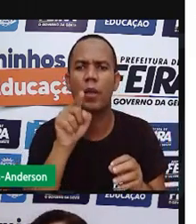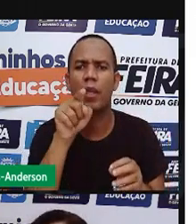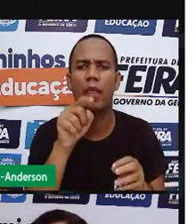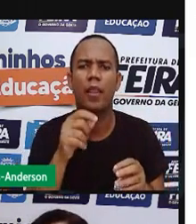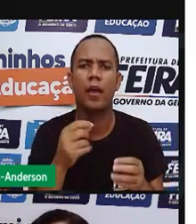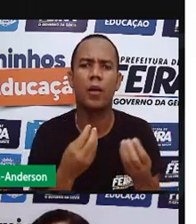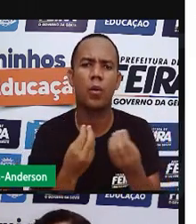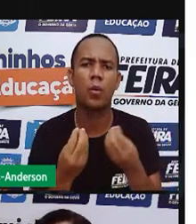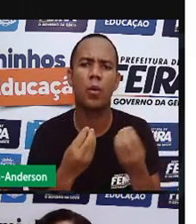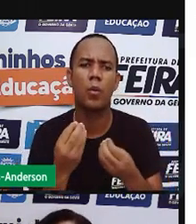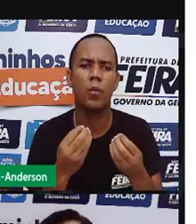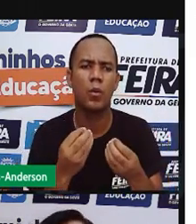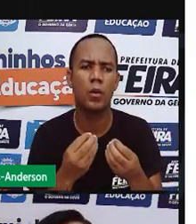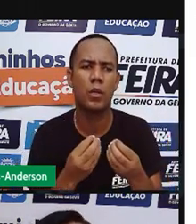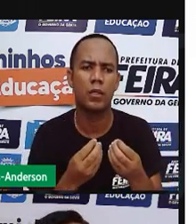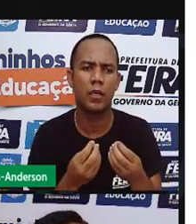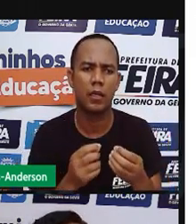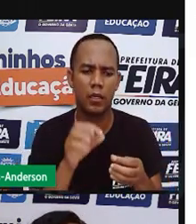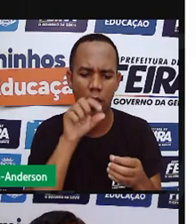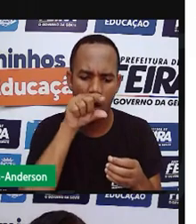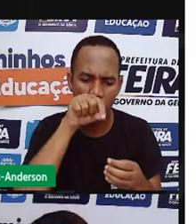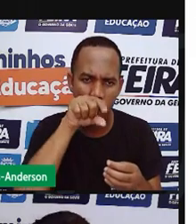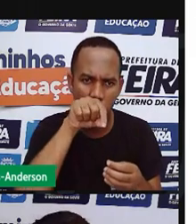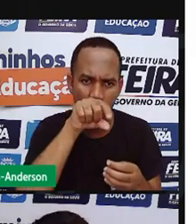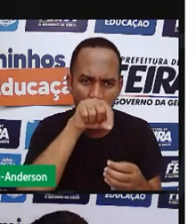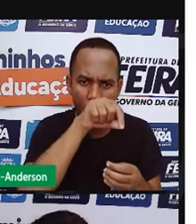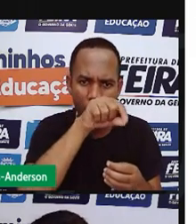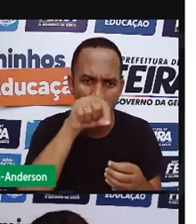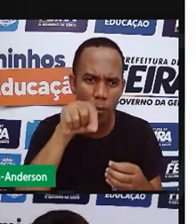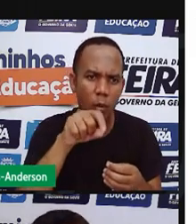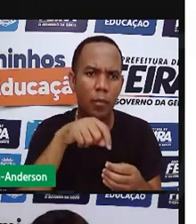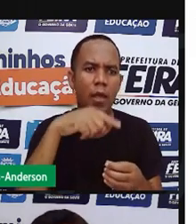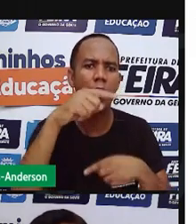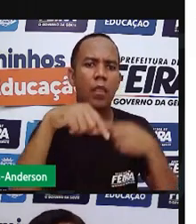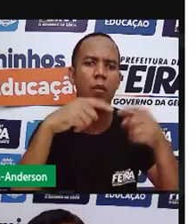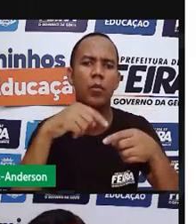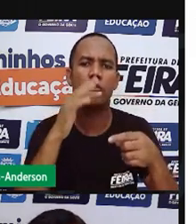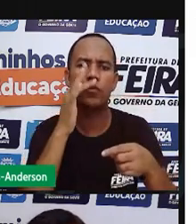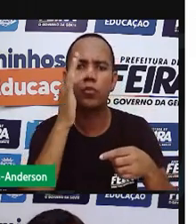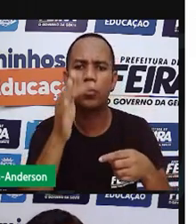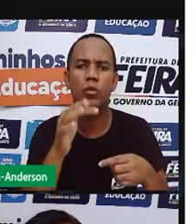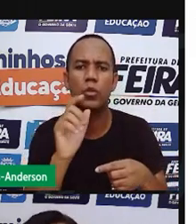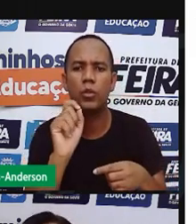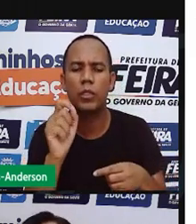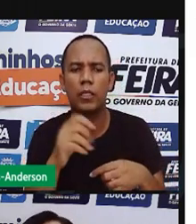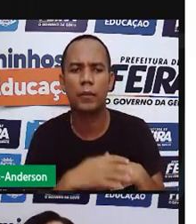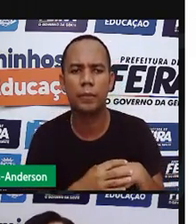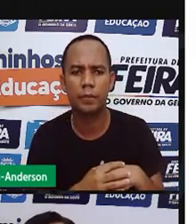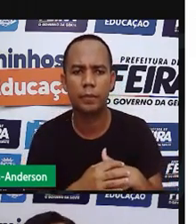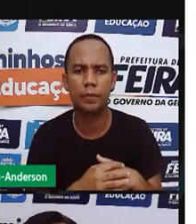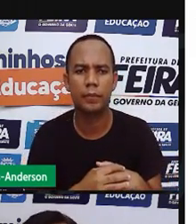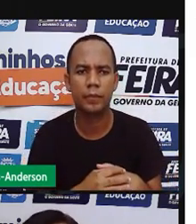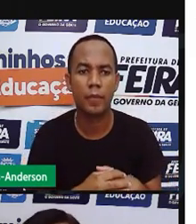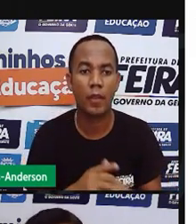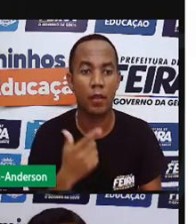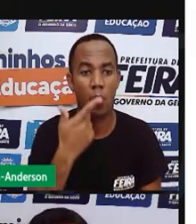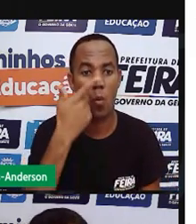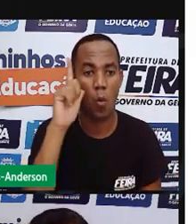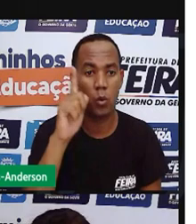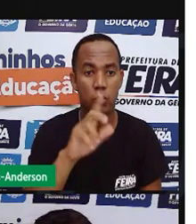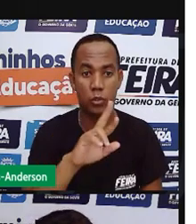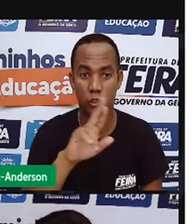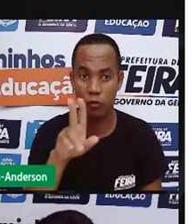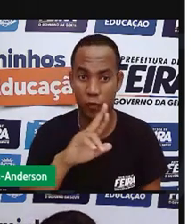matéria-prima, são criação da avicultura. Esse nome parecido ali, ó, é apicultura.